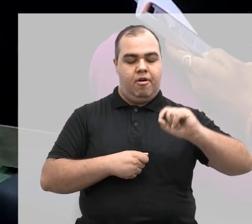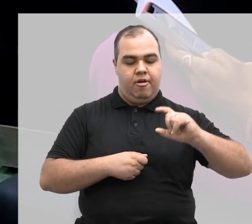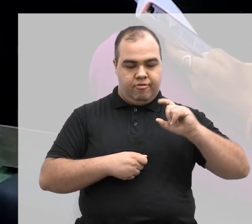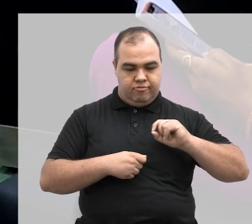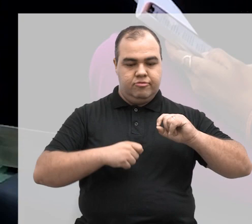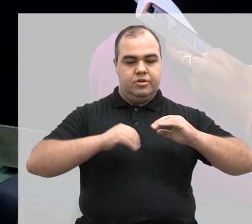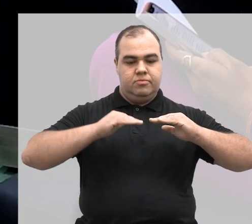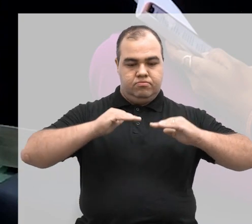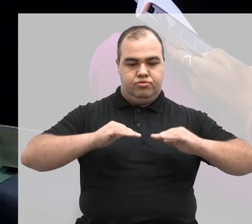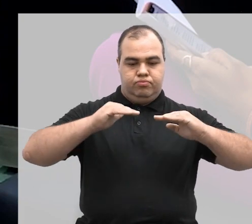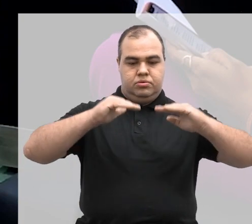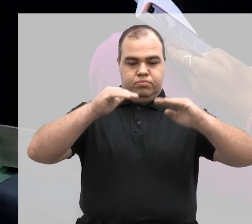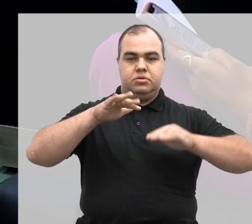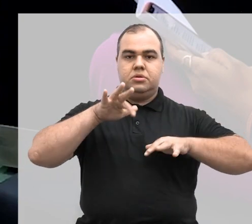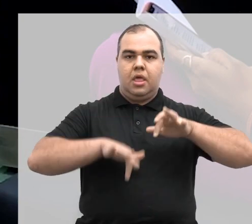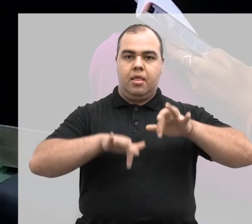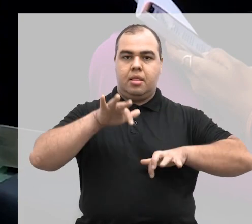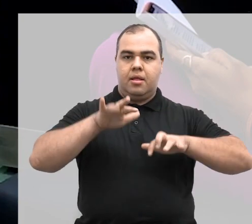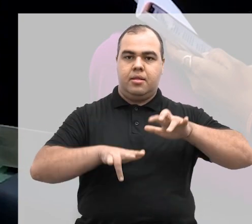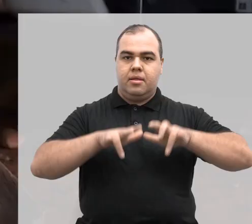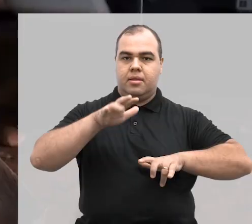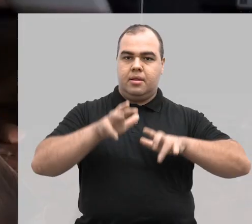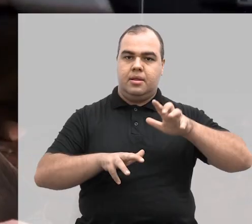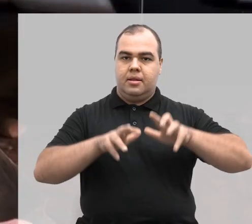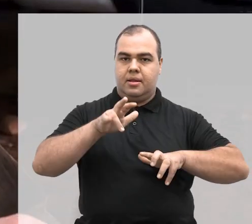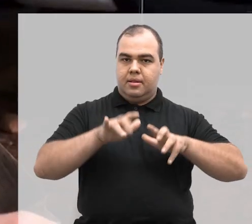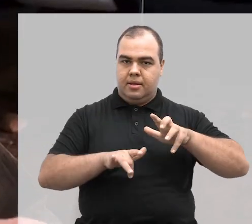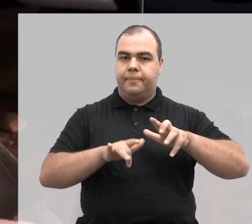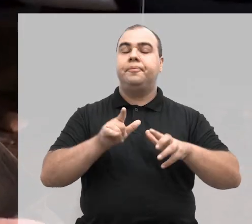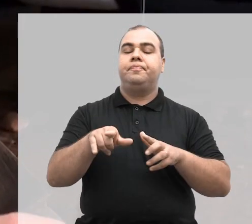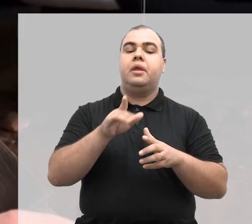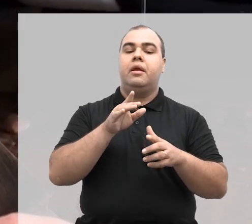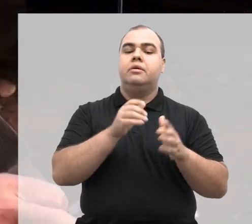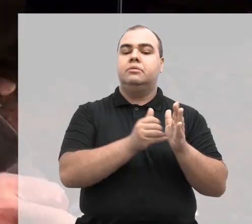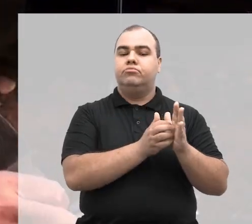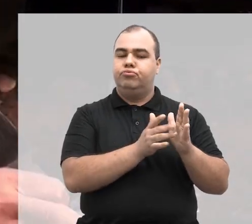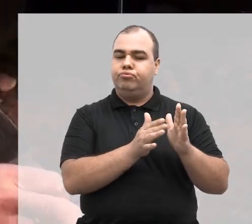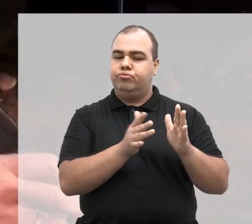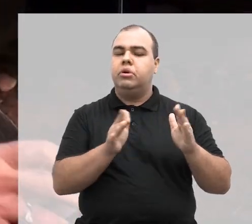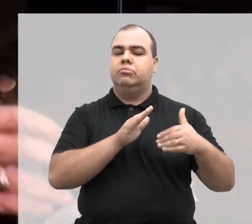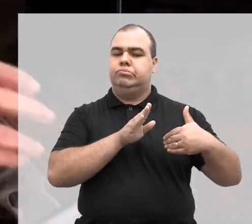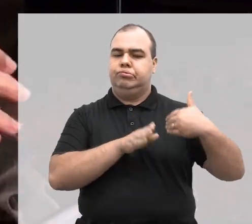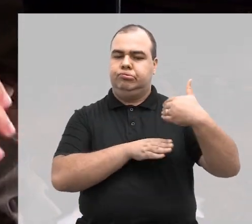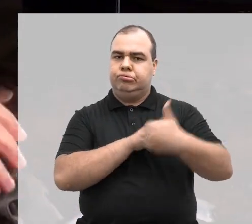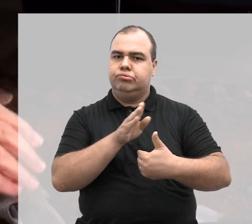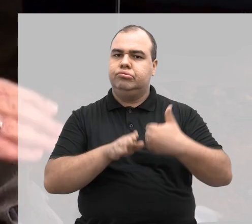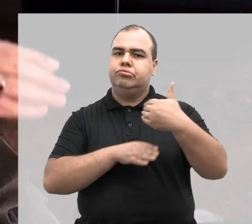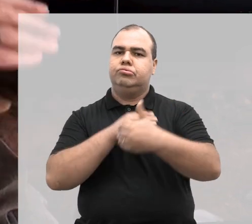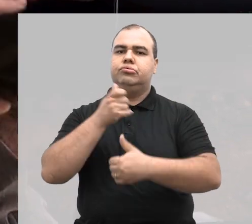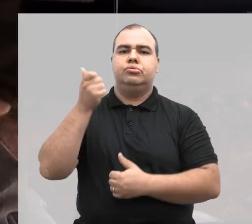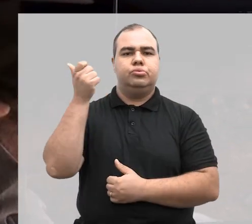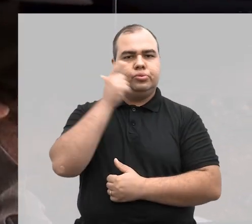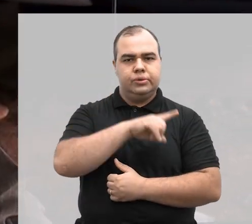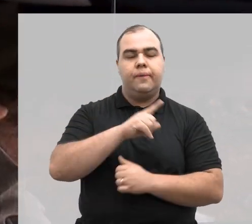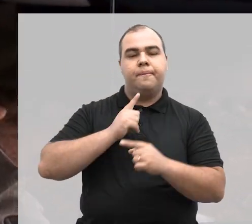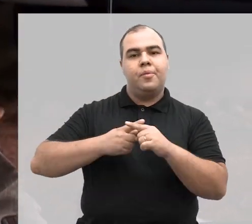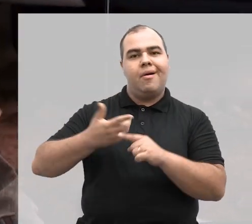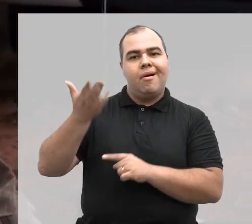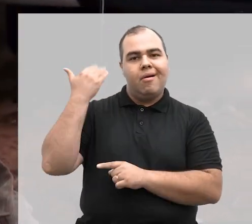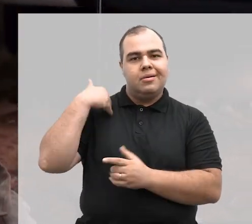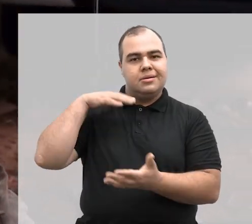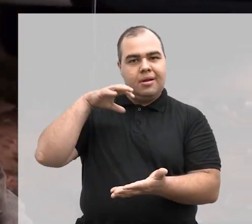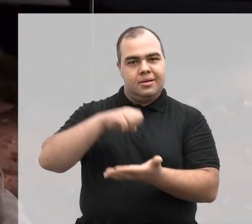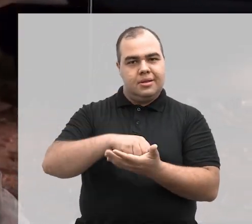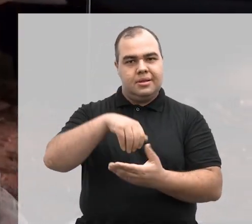com fichas datilografadas. Esse processo foi um grande avanço, porque aquele